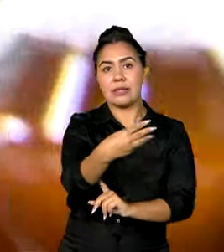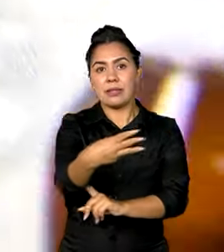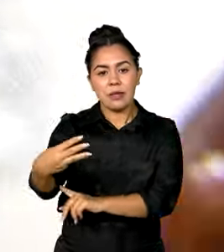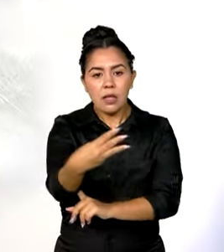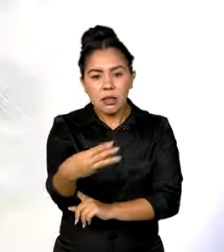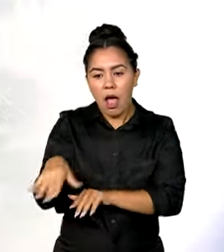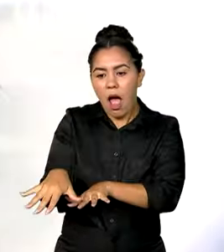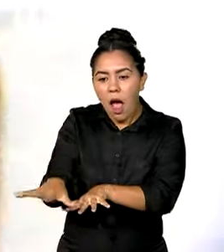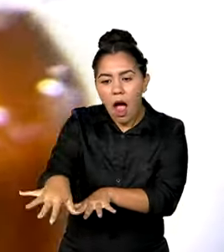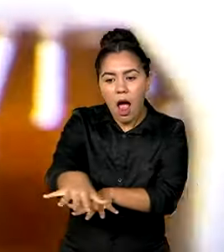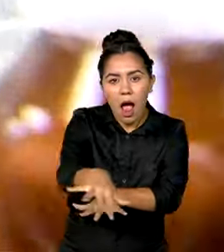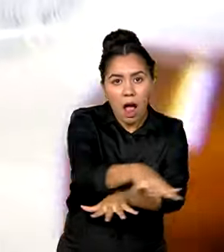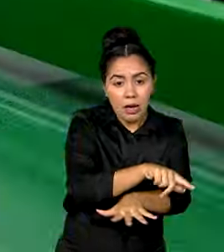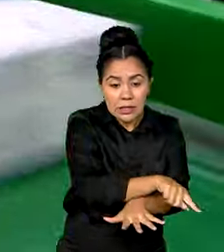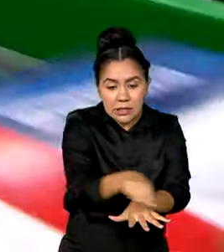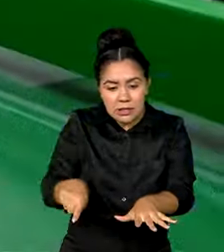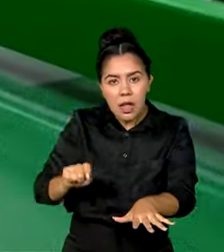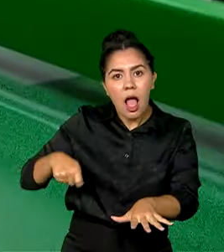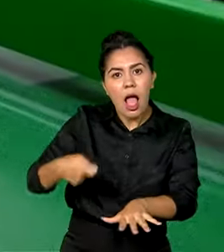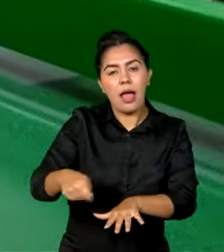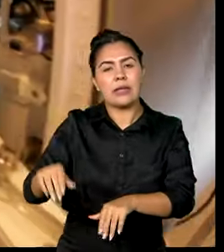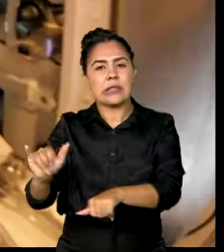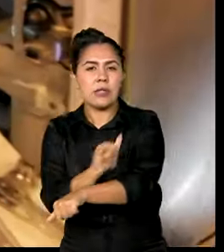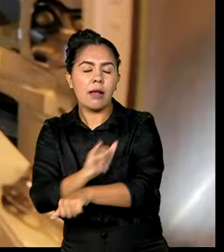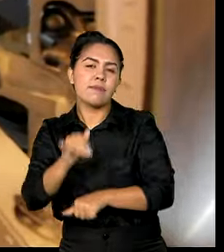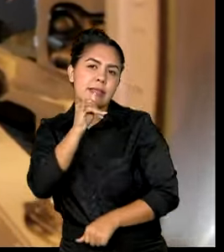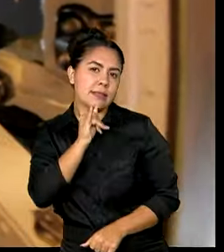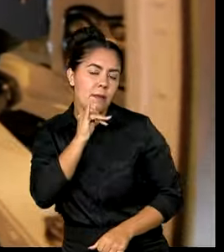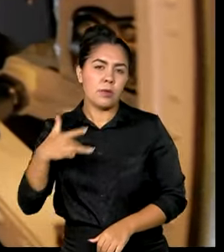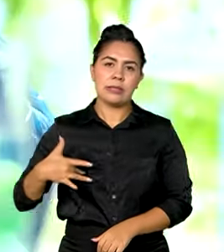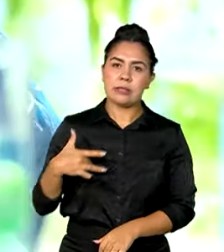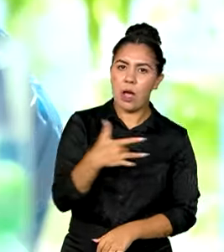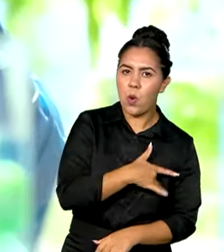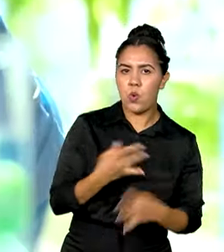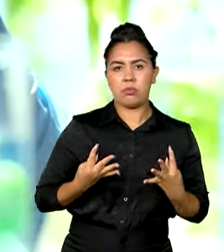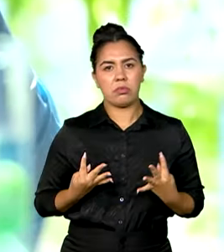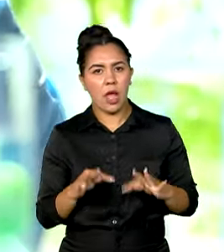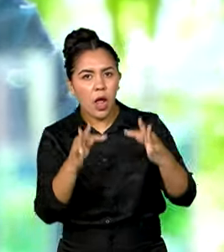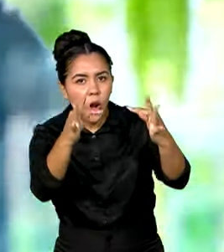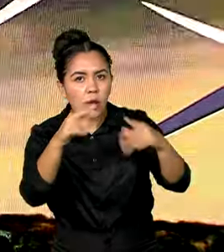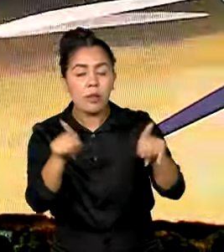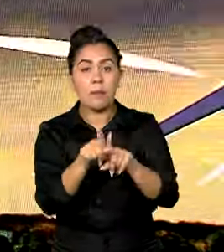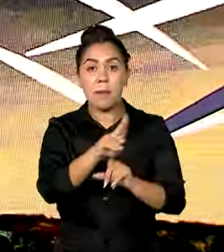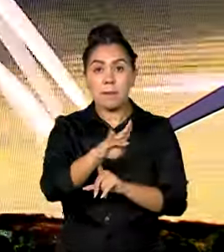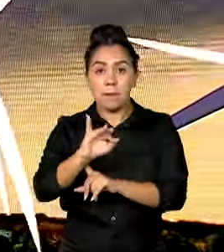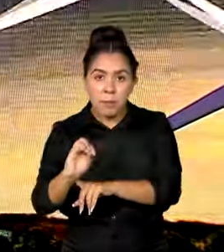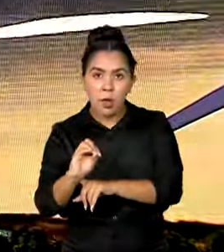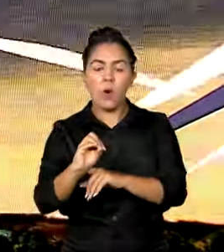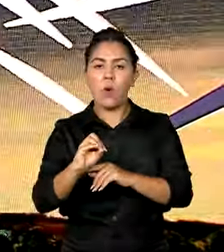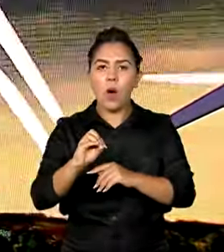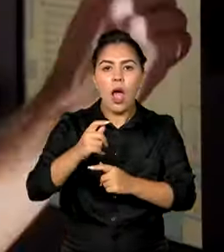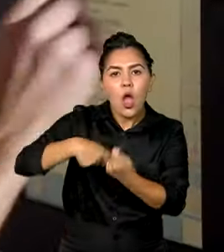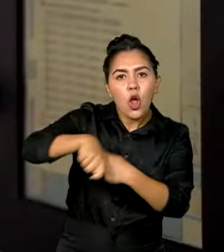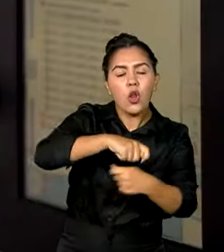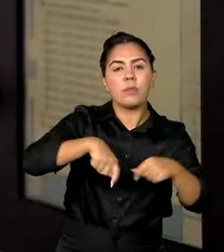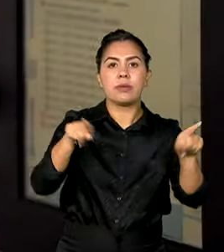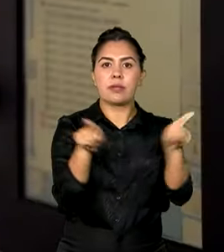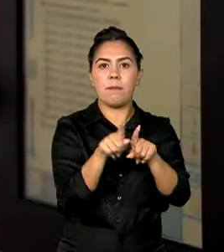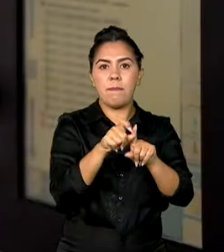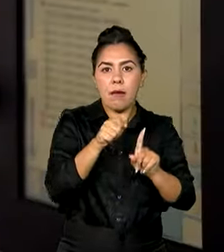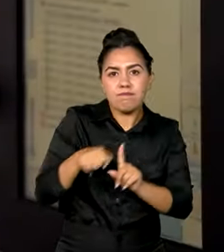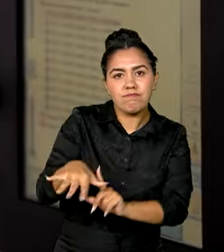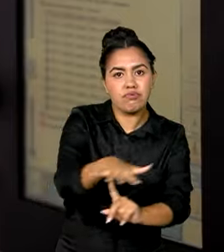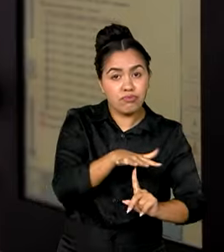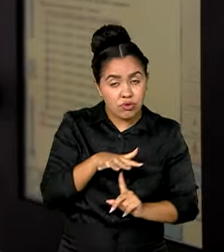áreas consideradas estratégicas, como saúde, tecnologia, bioeconomia e meio ambiente. Além dos